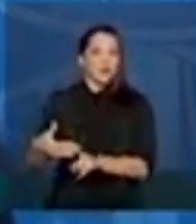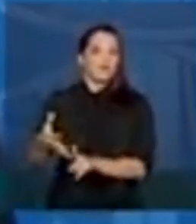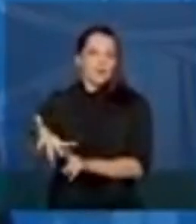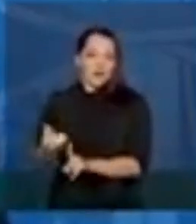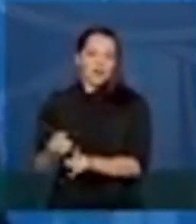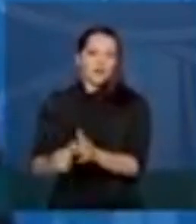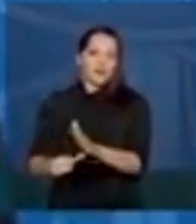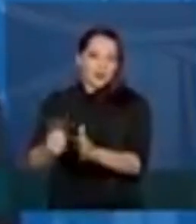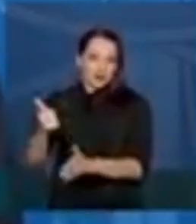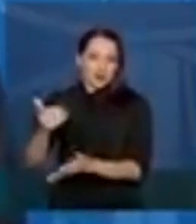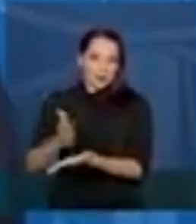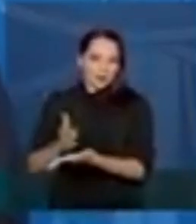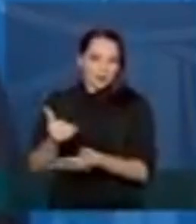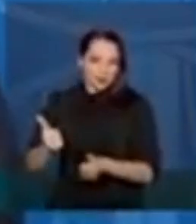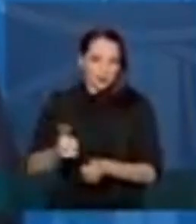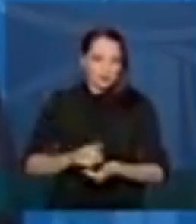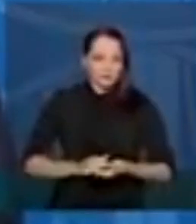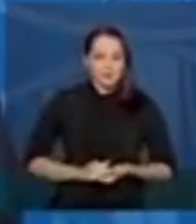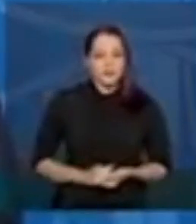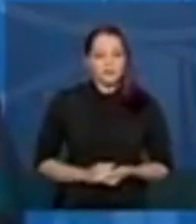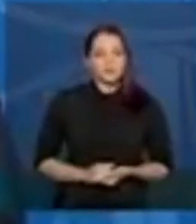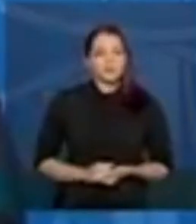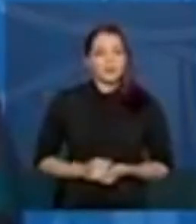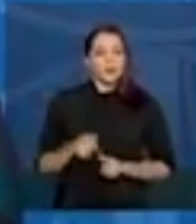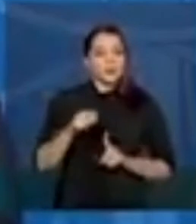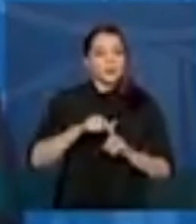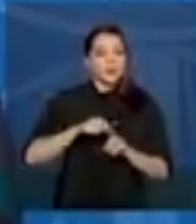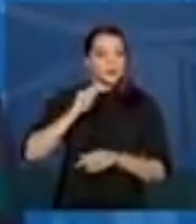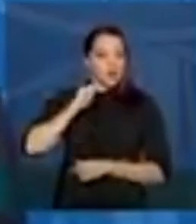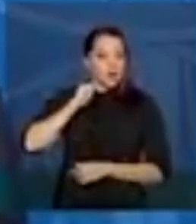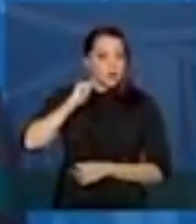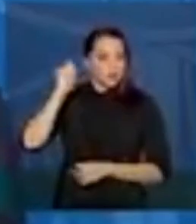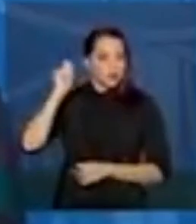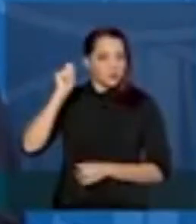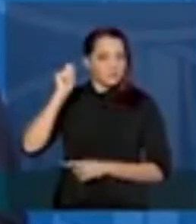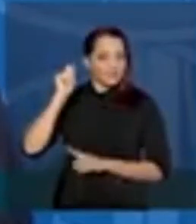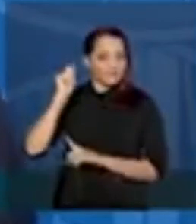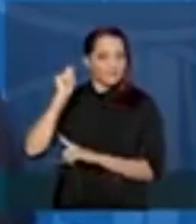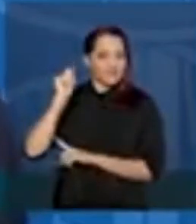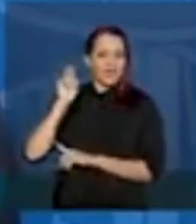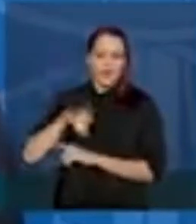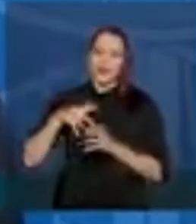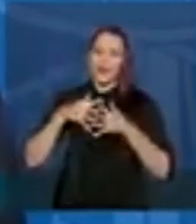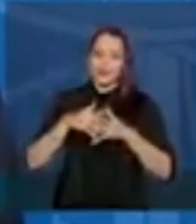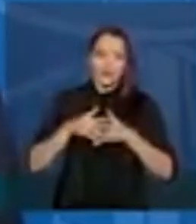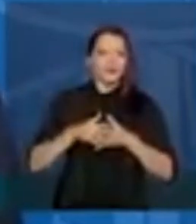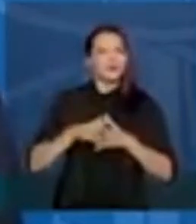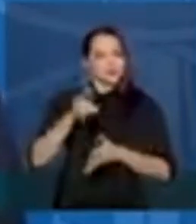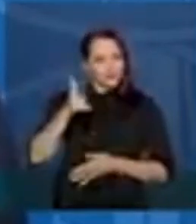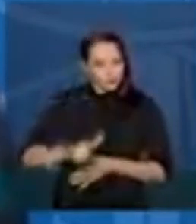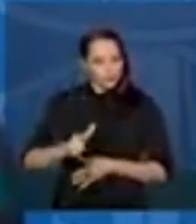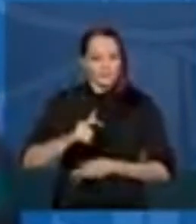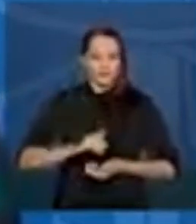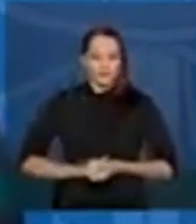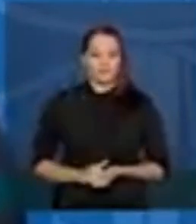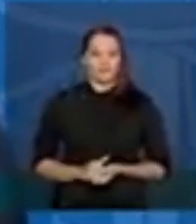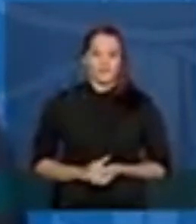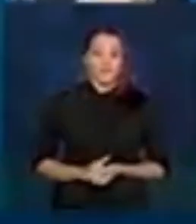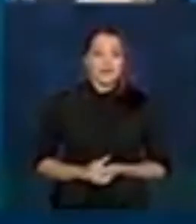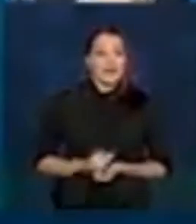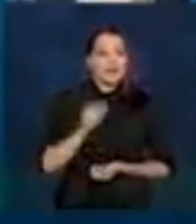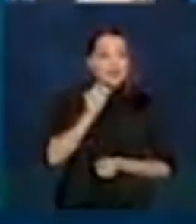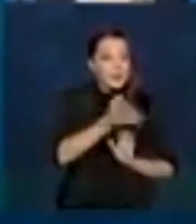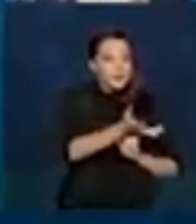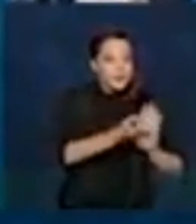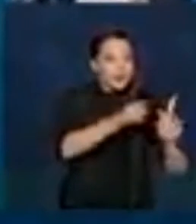É isso que a gente falou. Então, em abril, é confuso, mas a gente, de novo, vai repetir. Quem recebeu